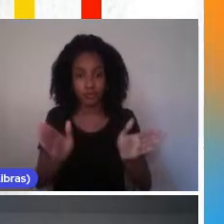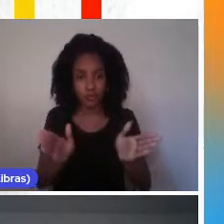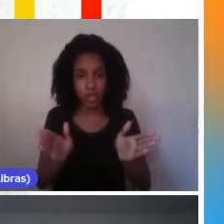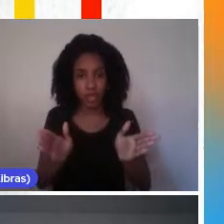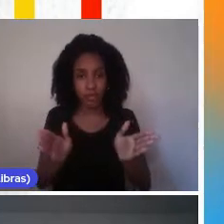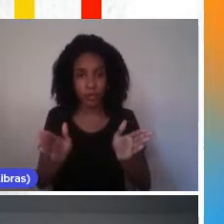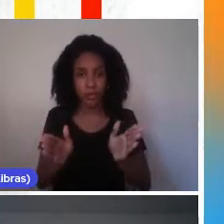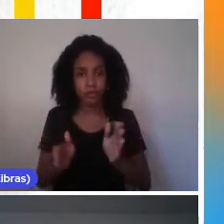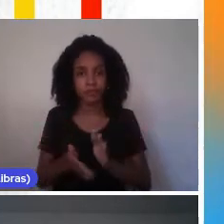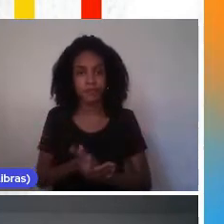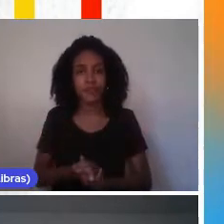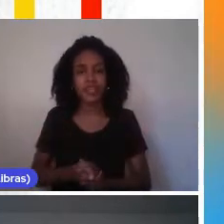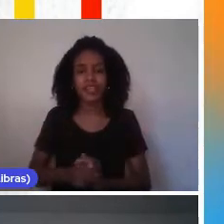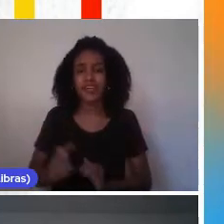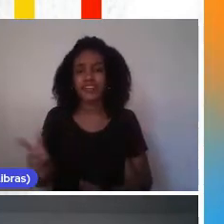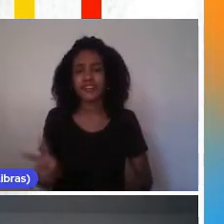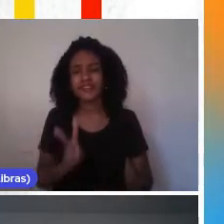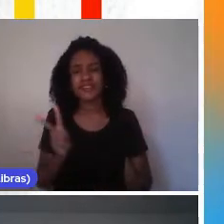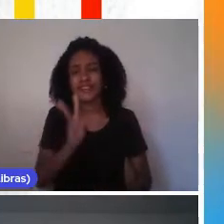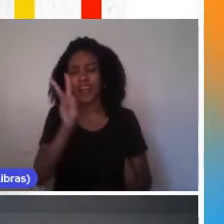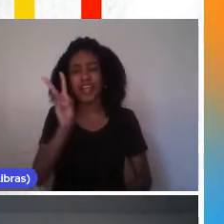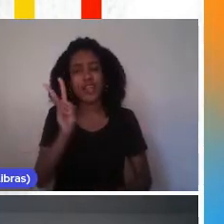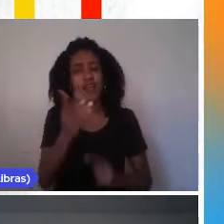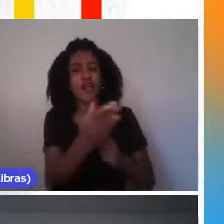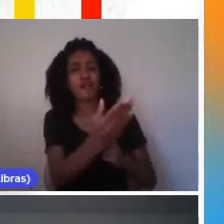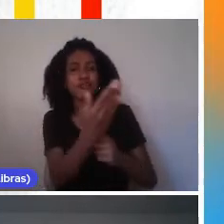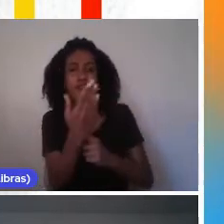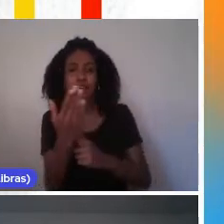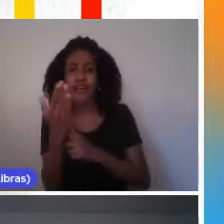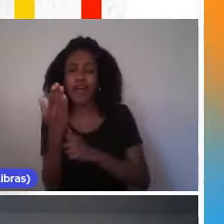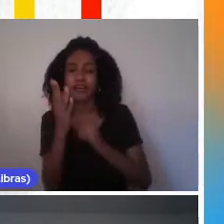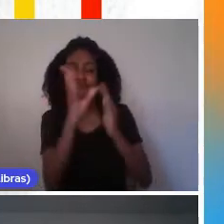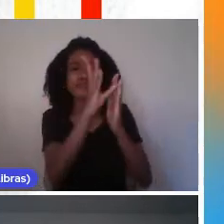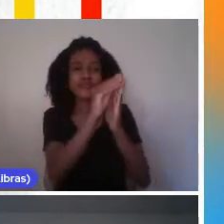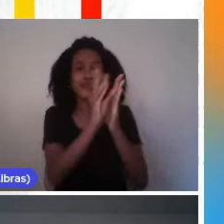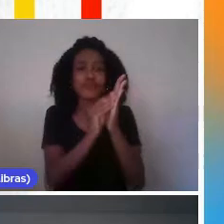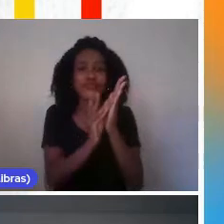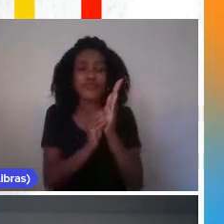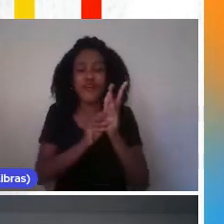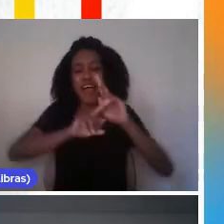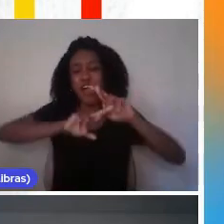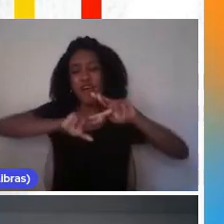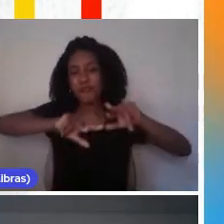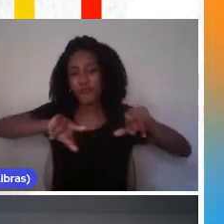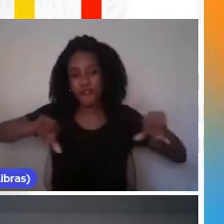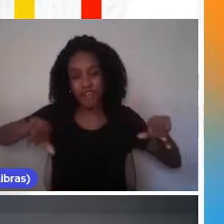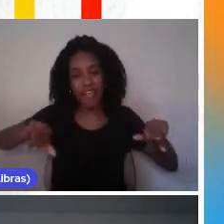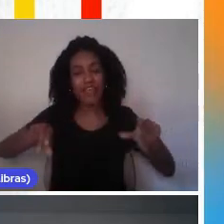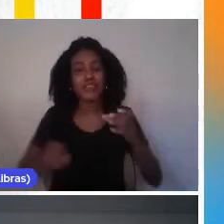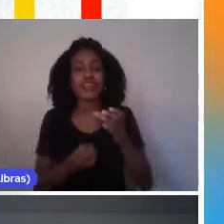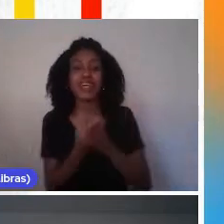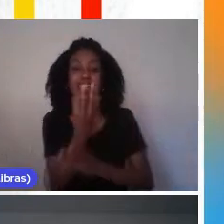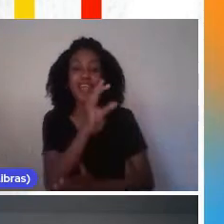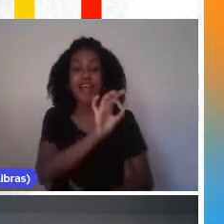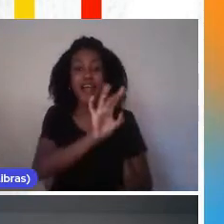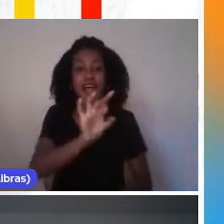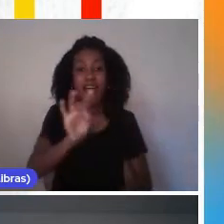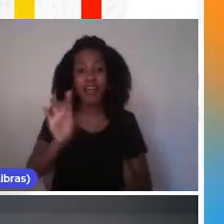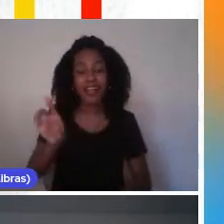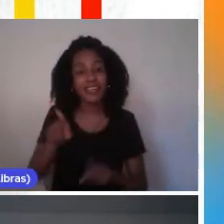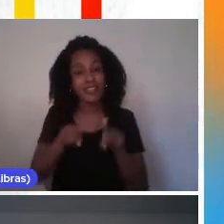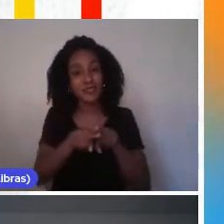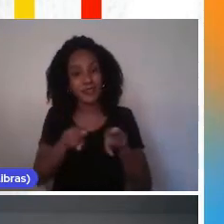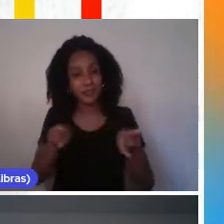as valiosas contribuições de materiais diversos, feitos por cada um e cada uma de vocês,